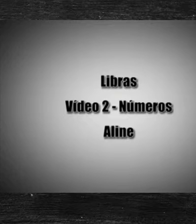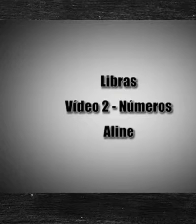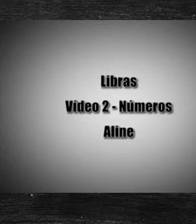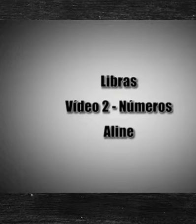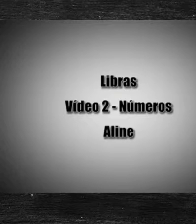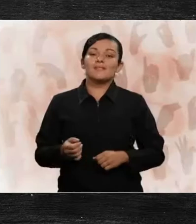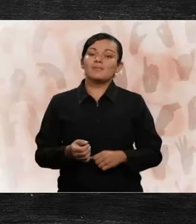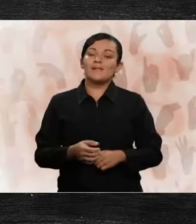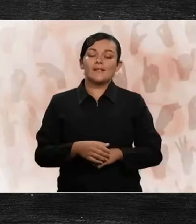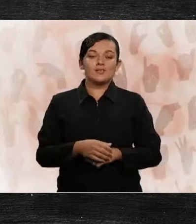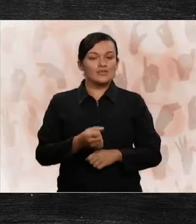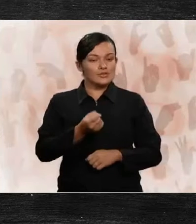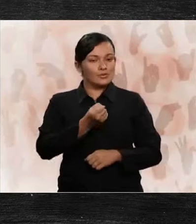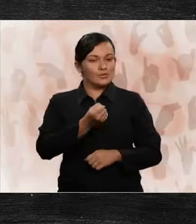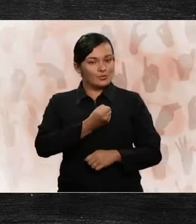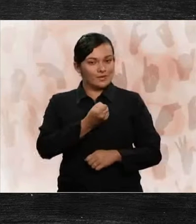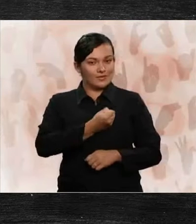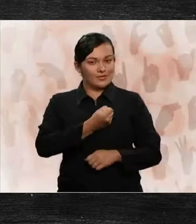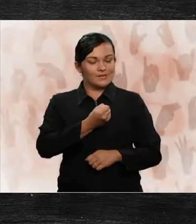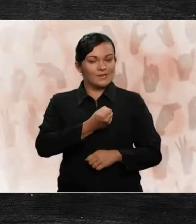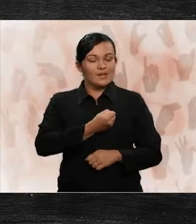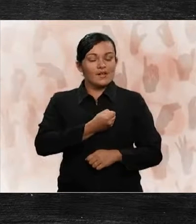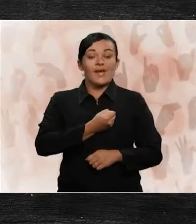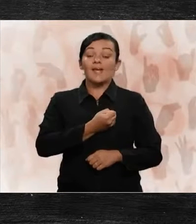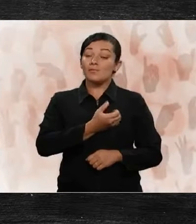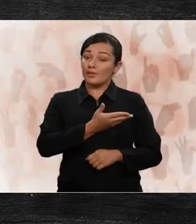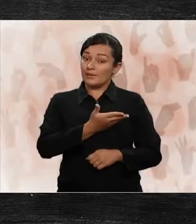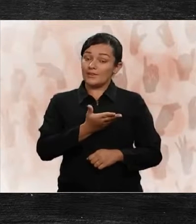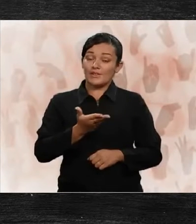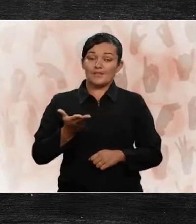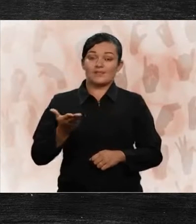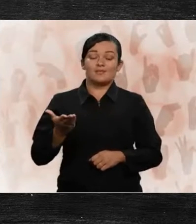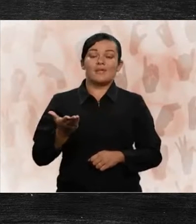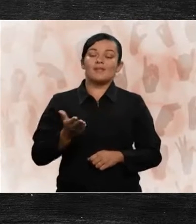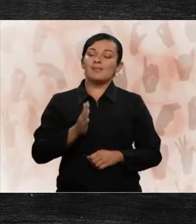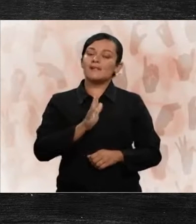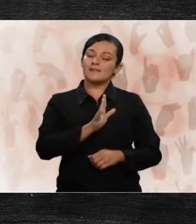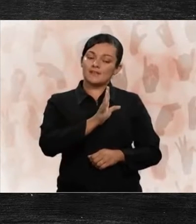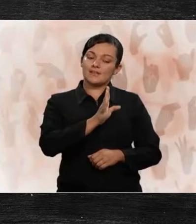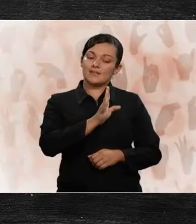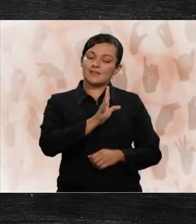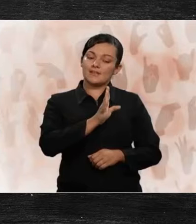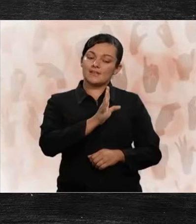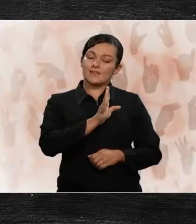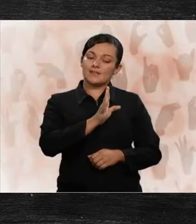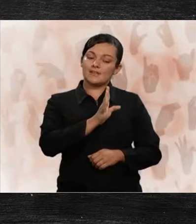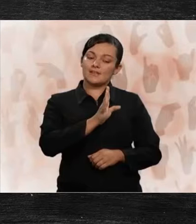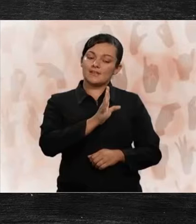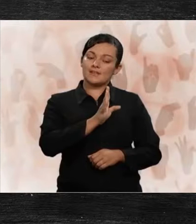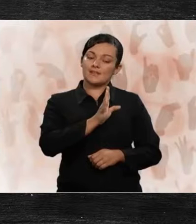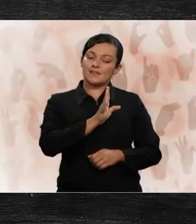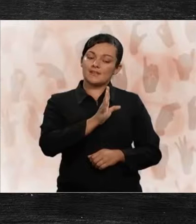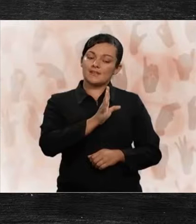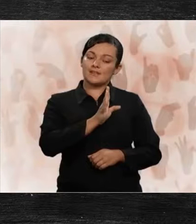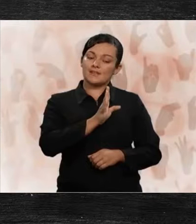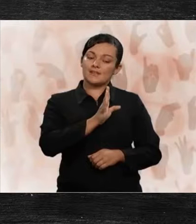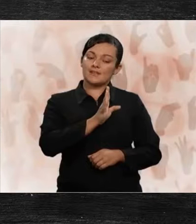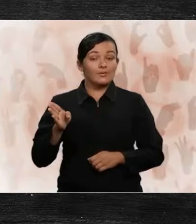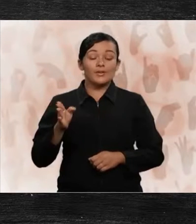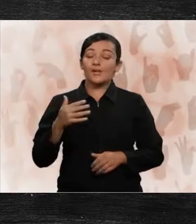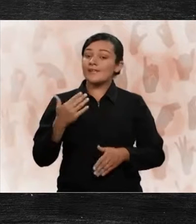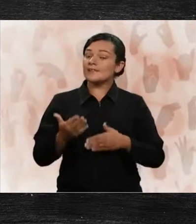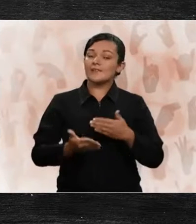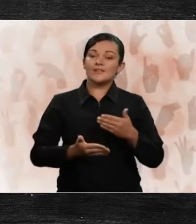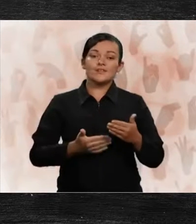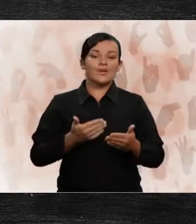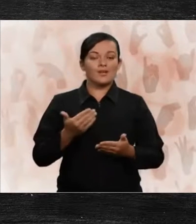Agora, vamos aprender os números. É importante a gente saber que basta saber do número zero ao nove,